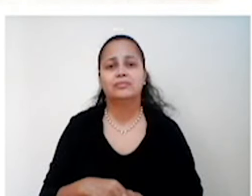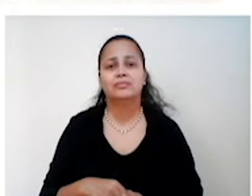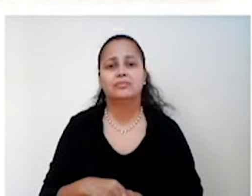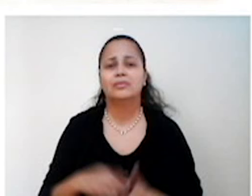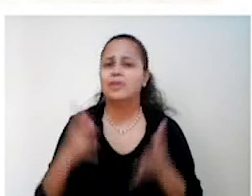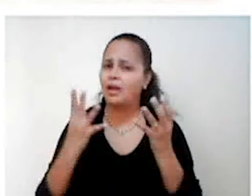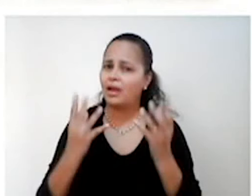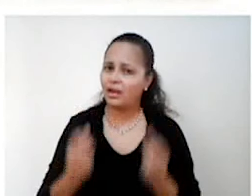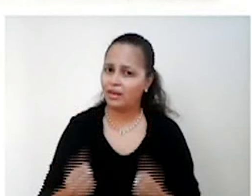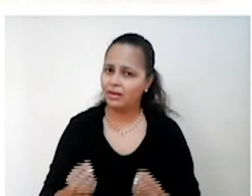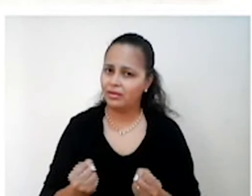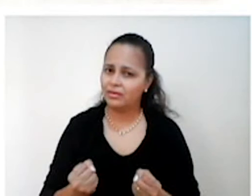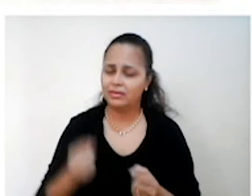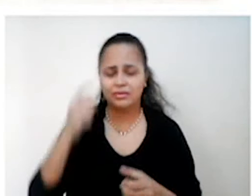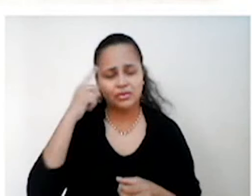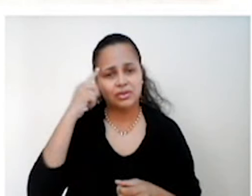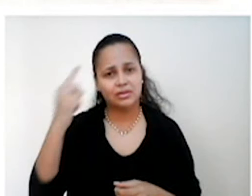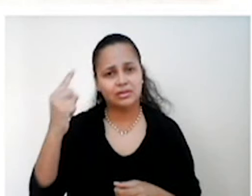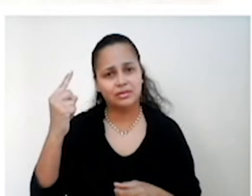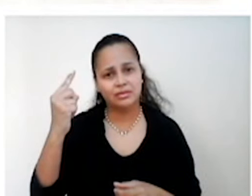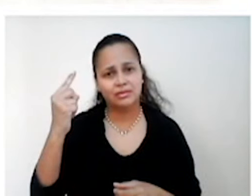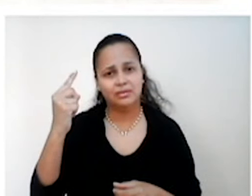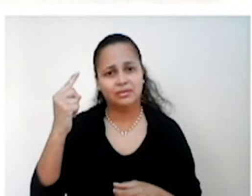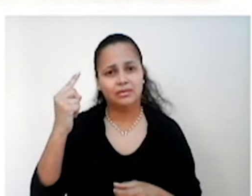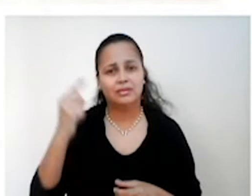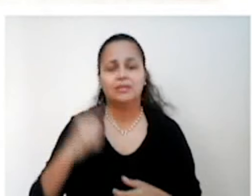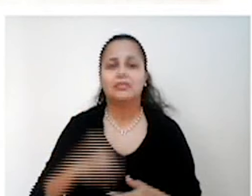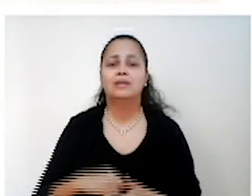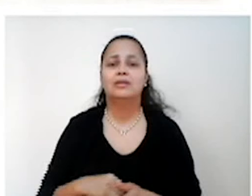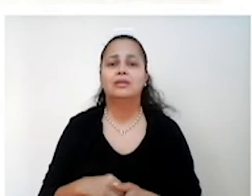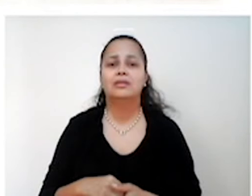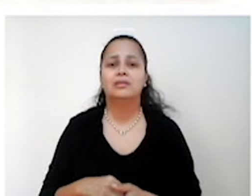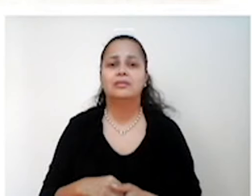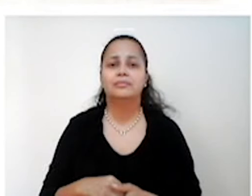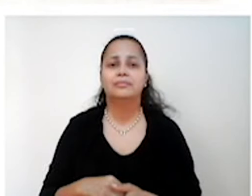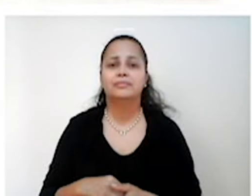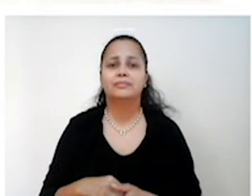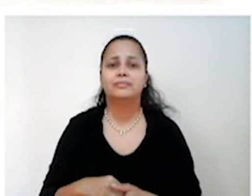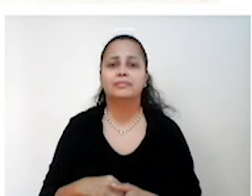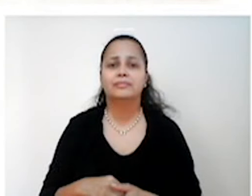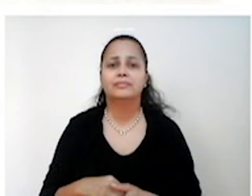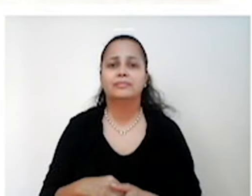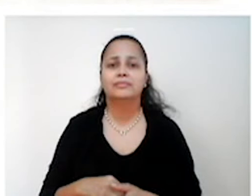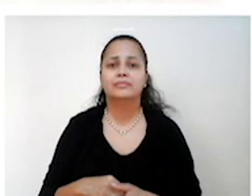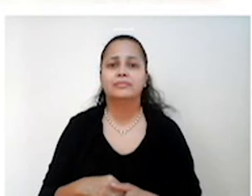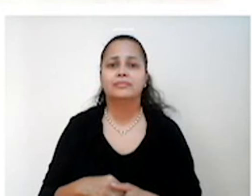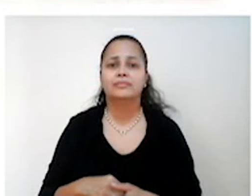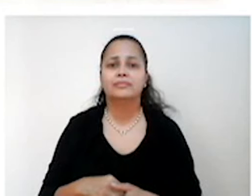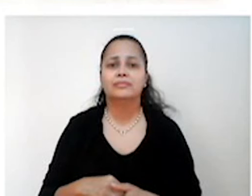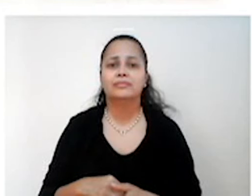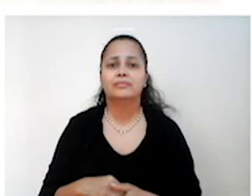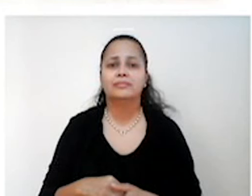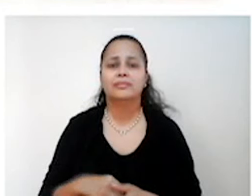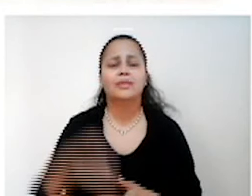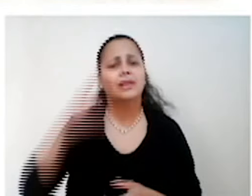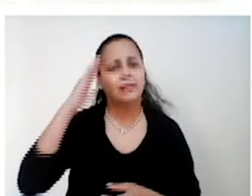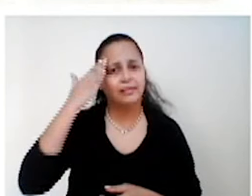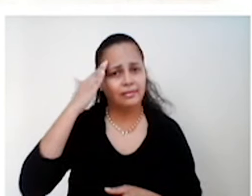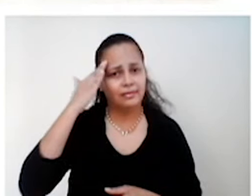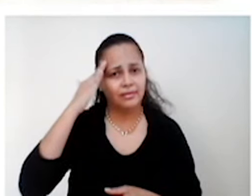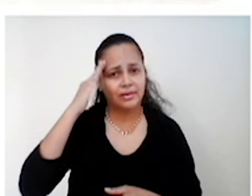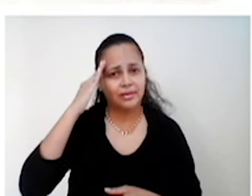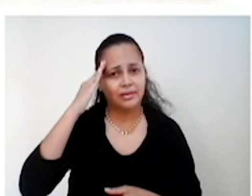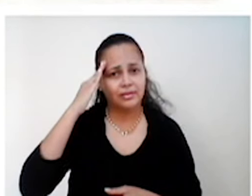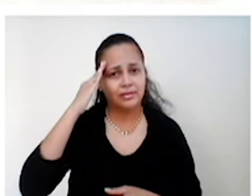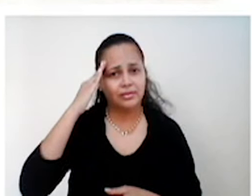agarrando-se a essa ideia sem grande convicção, eles entendiam